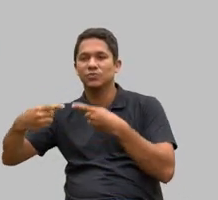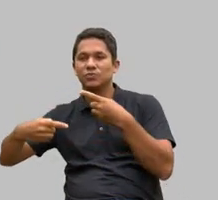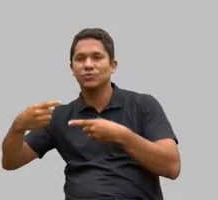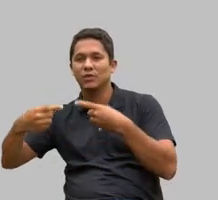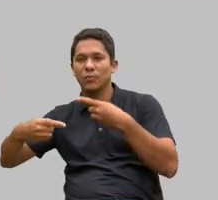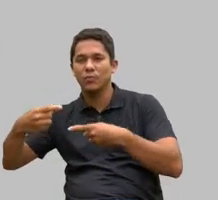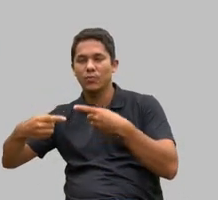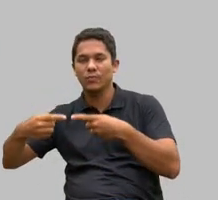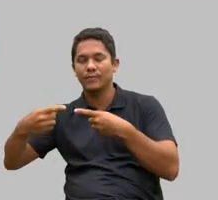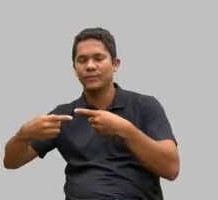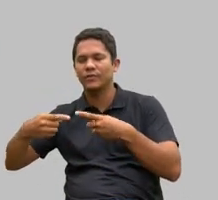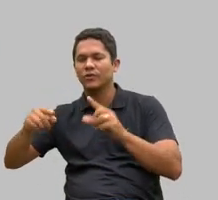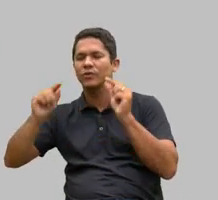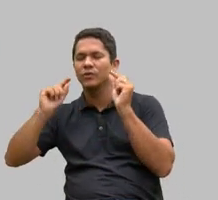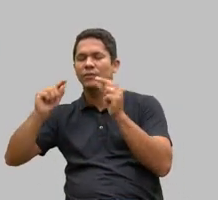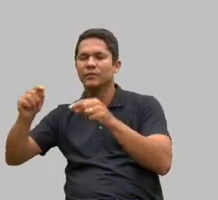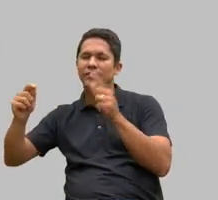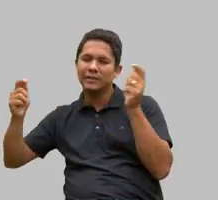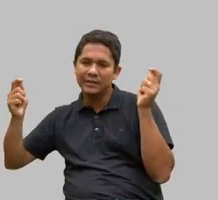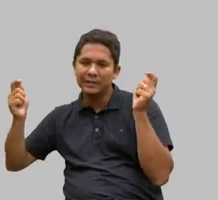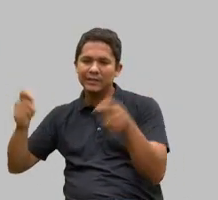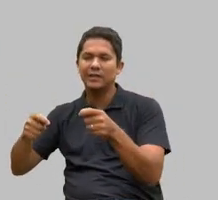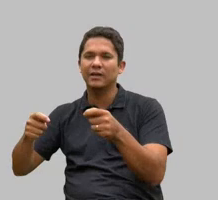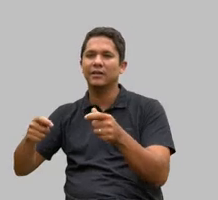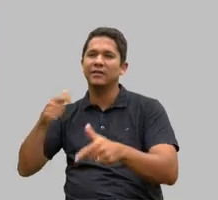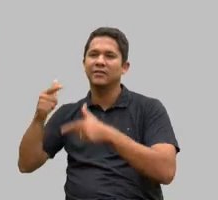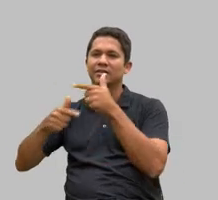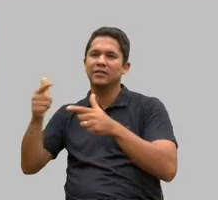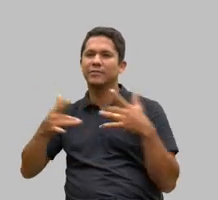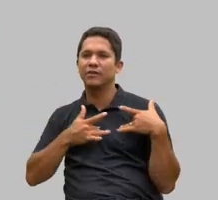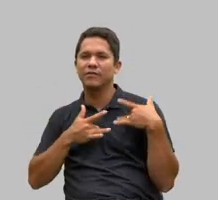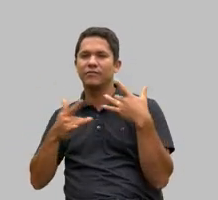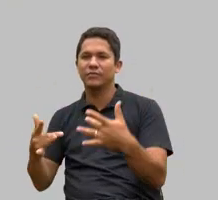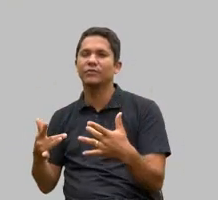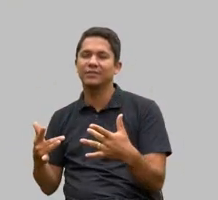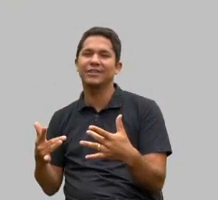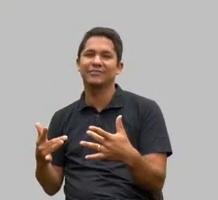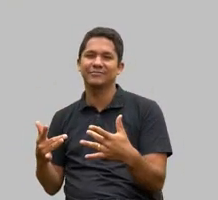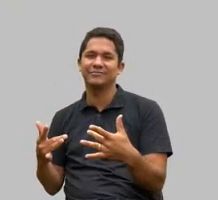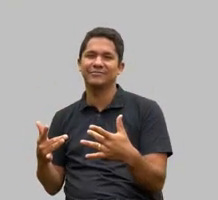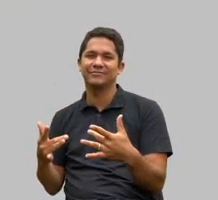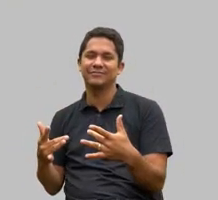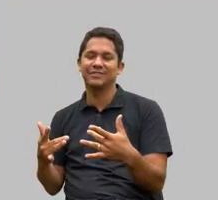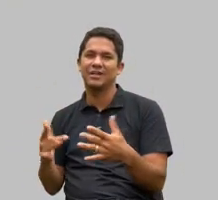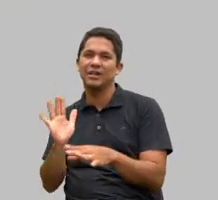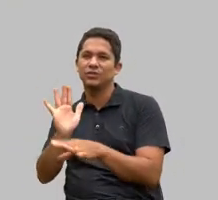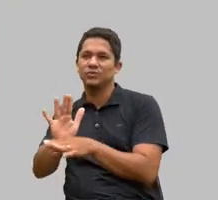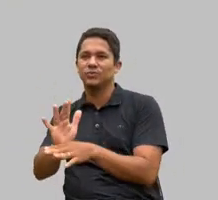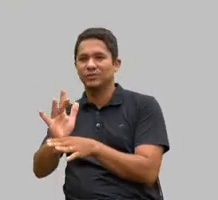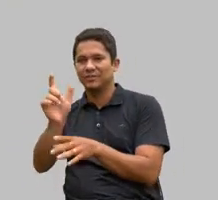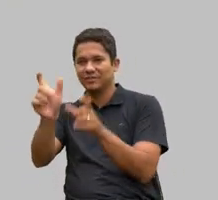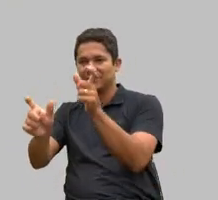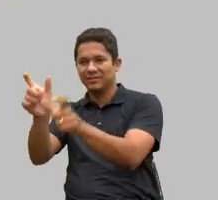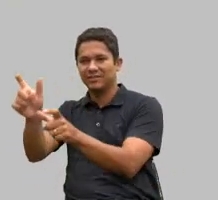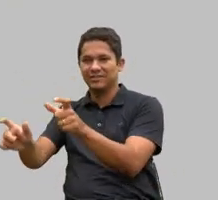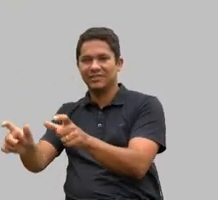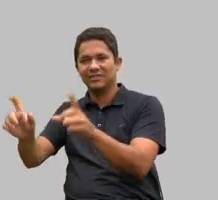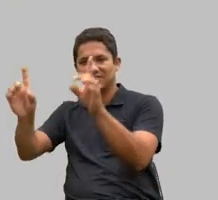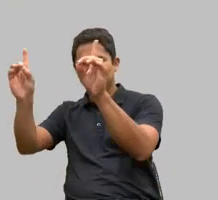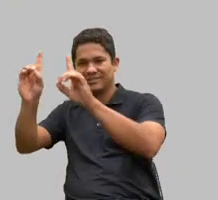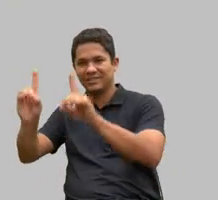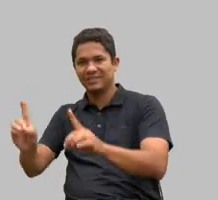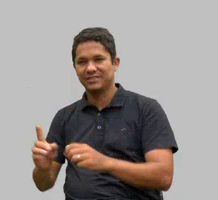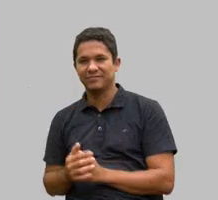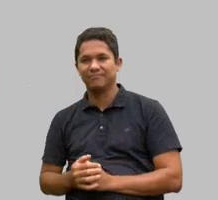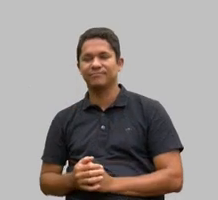seria possível um trabalho voluntariado para o deficiente o que eu